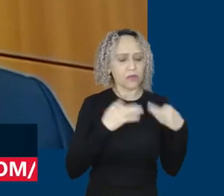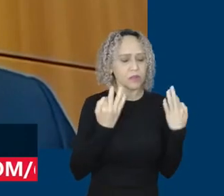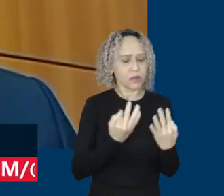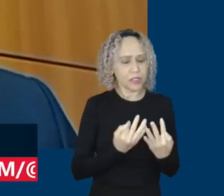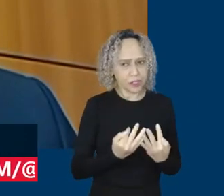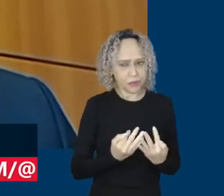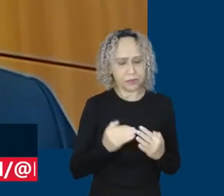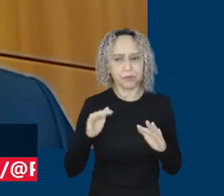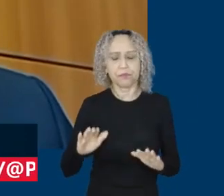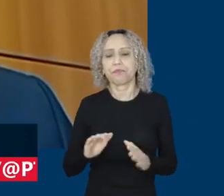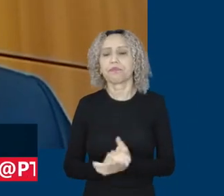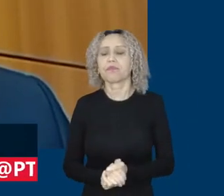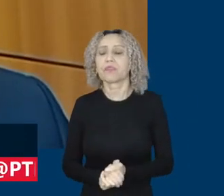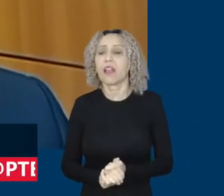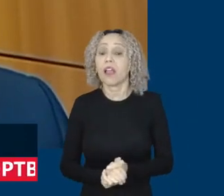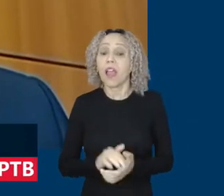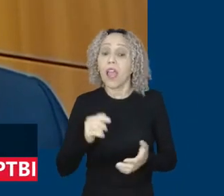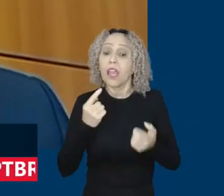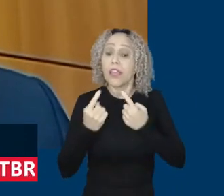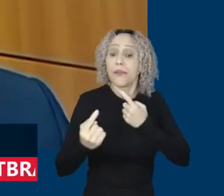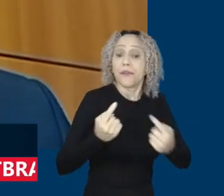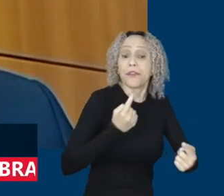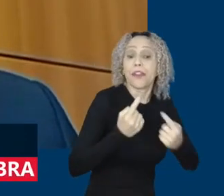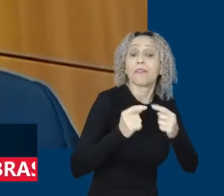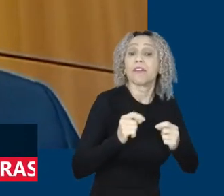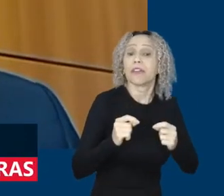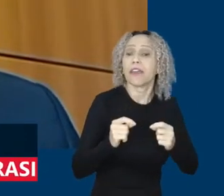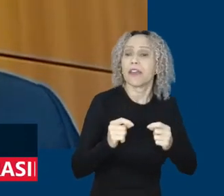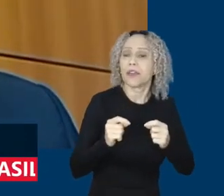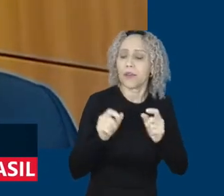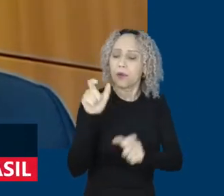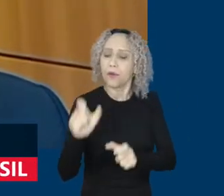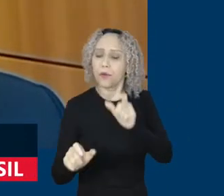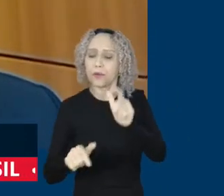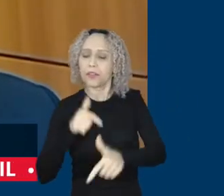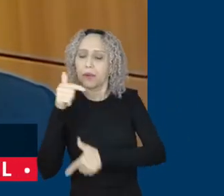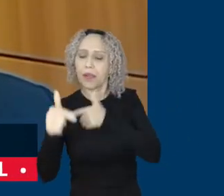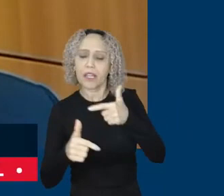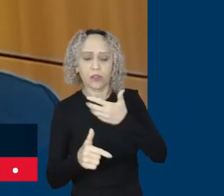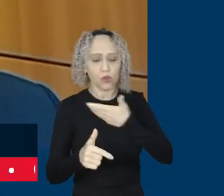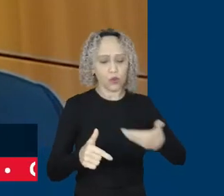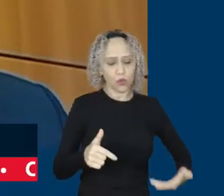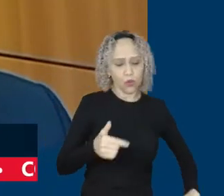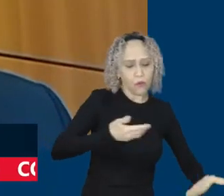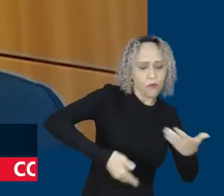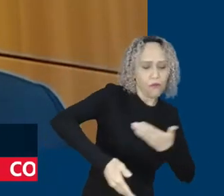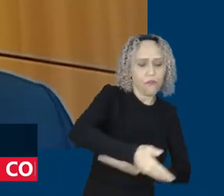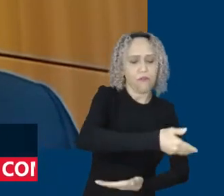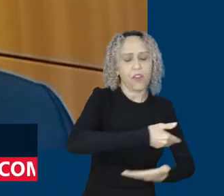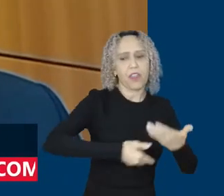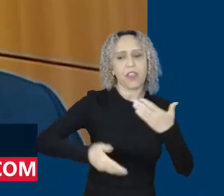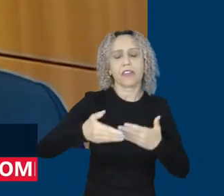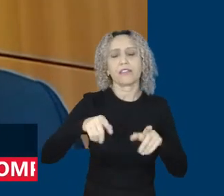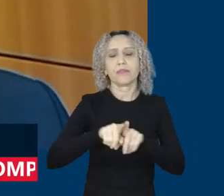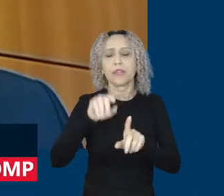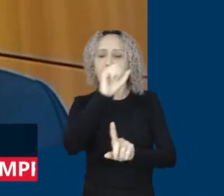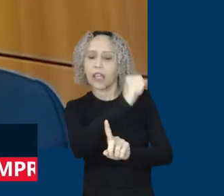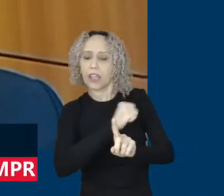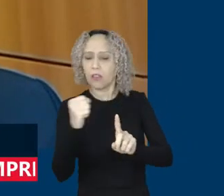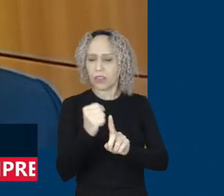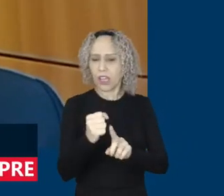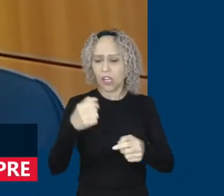trabalhadores do governo e isso aproxima muito a sociedade de uma nova política